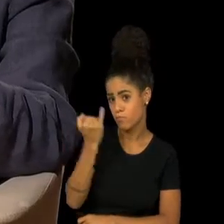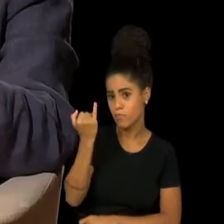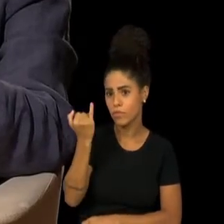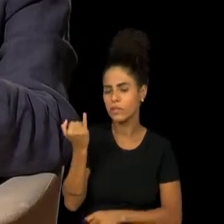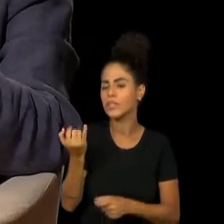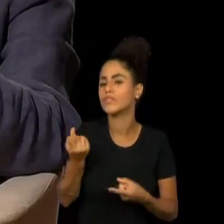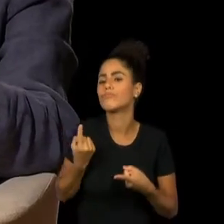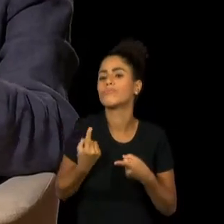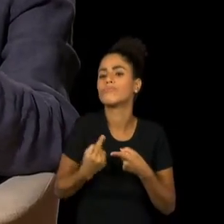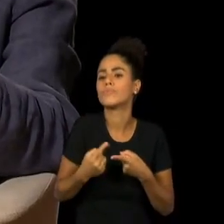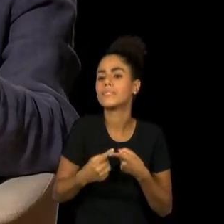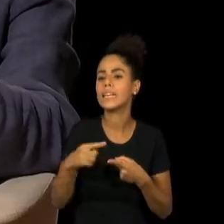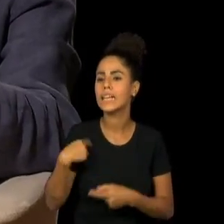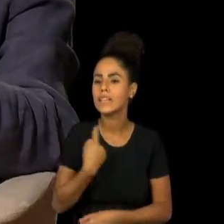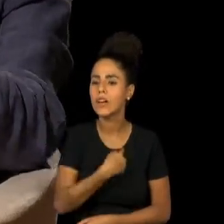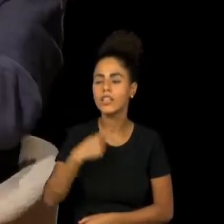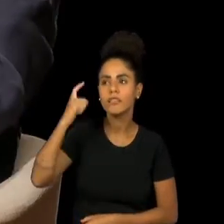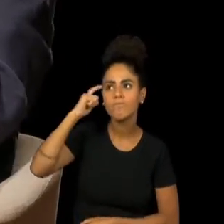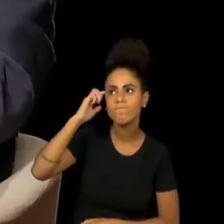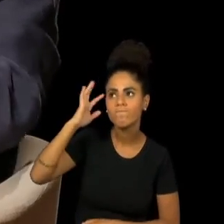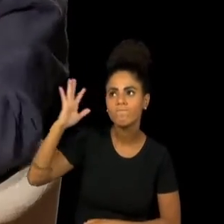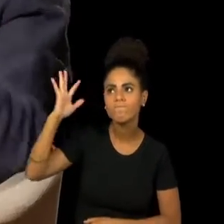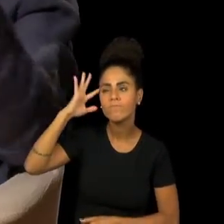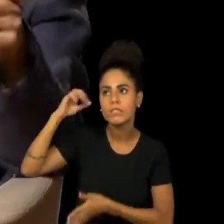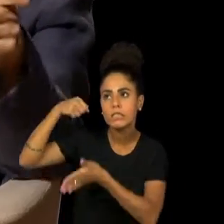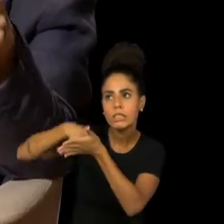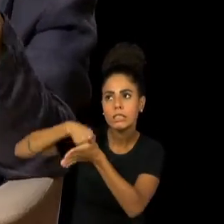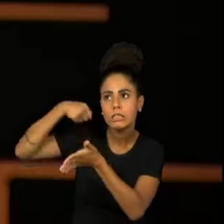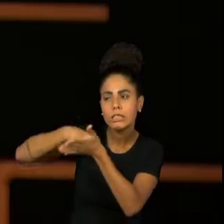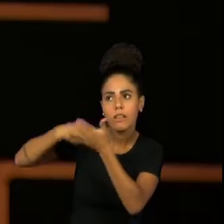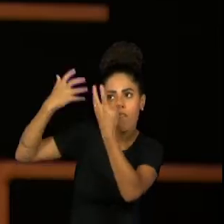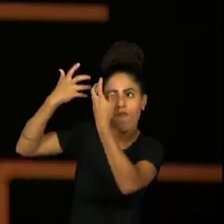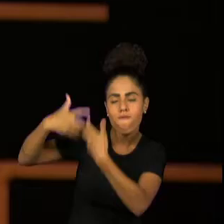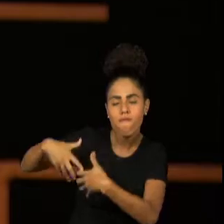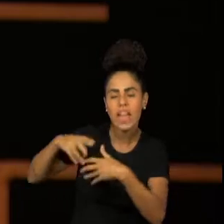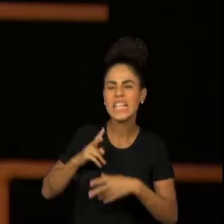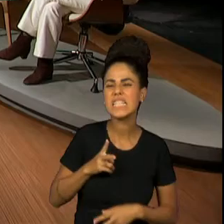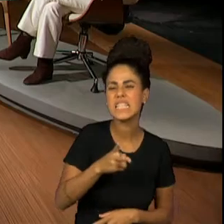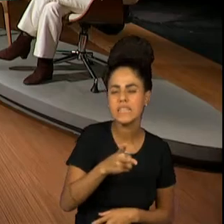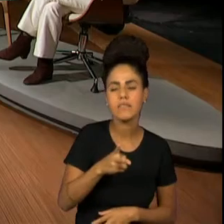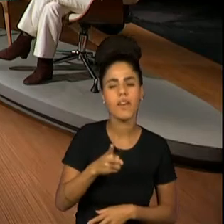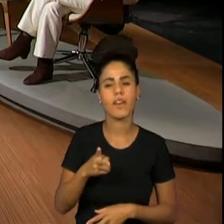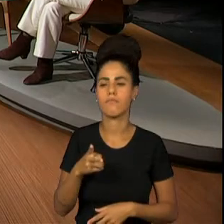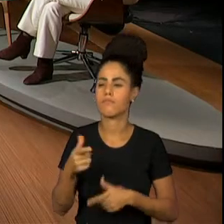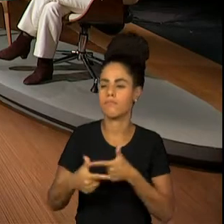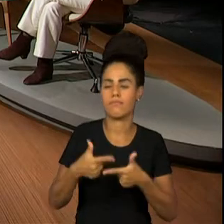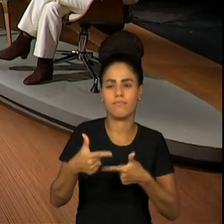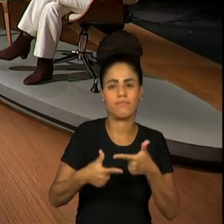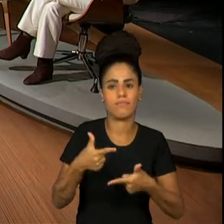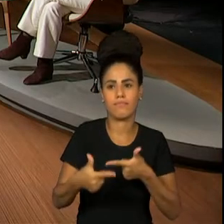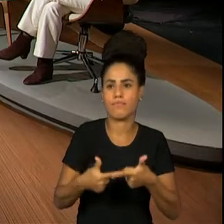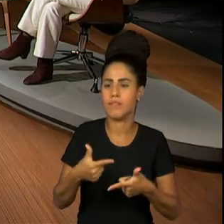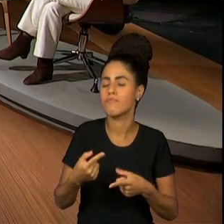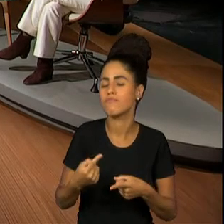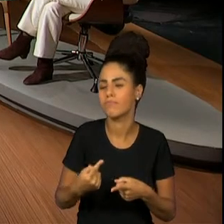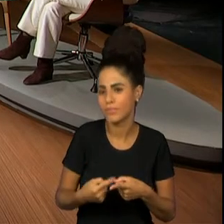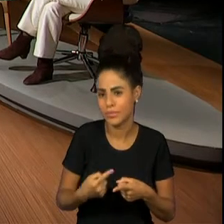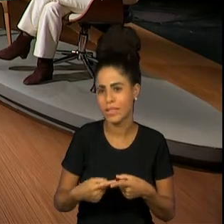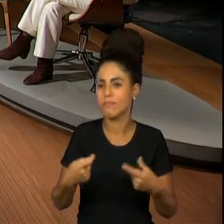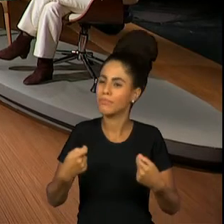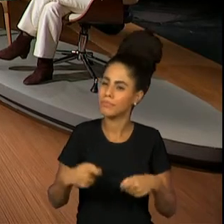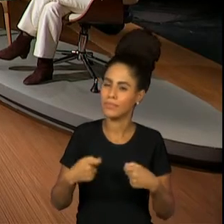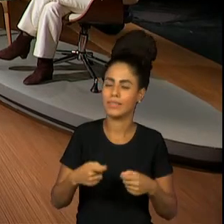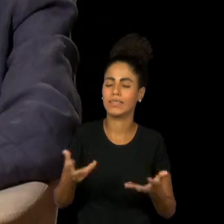para levar a gente a pensar. Um de um lado para o outro, do outro de ambos os lados. Porque, senão, não tem